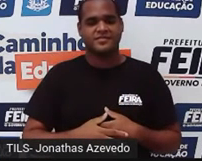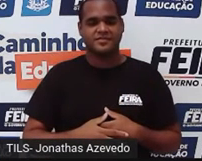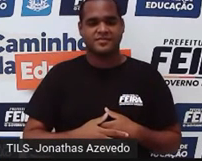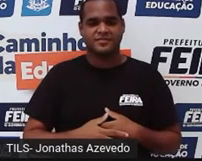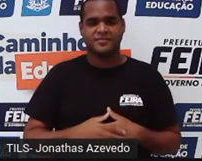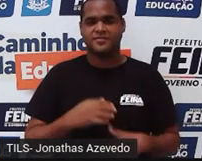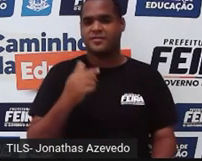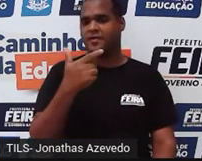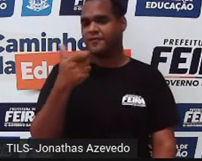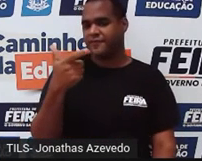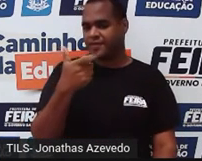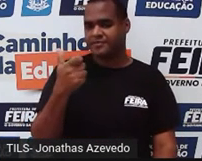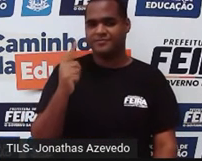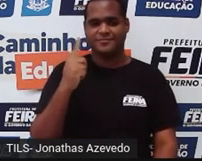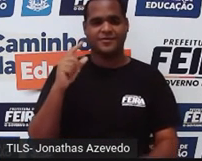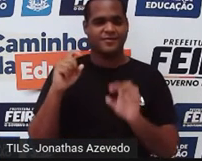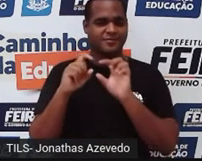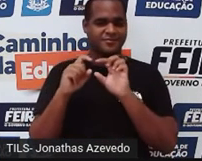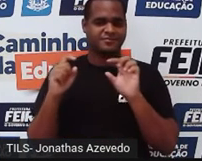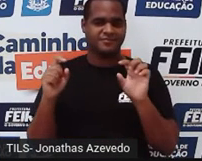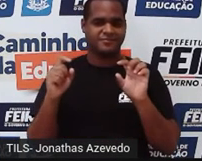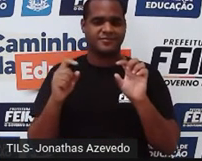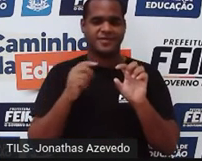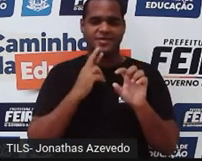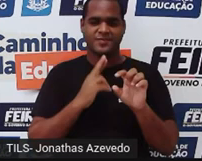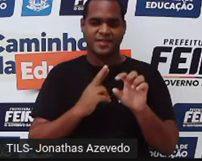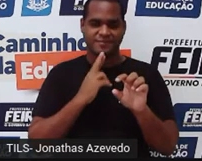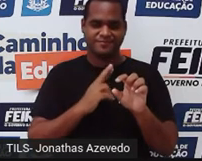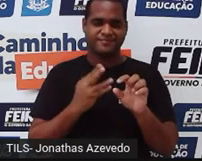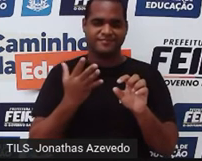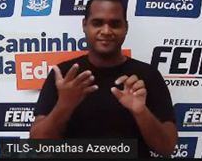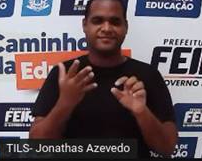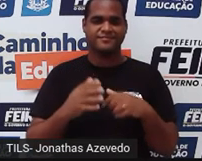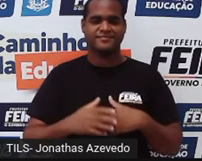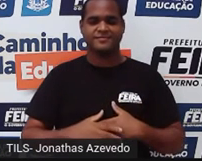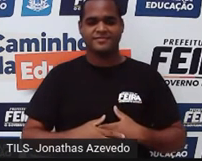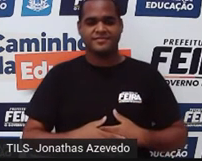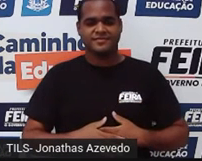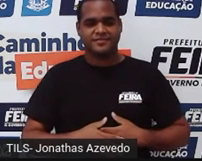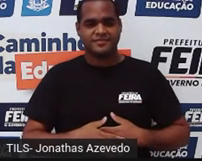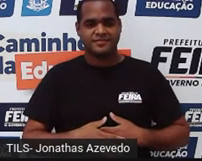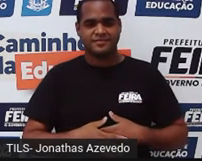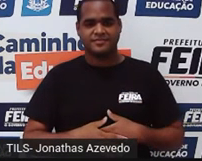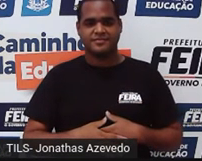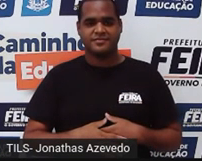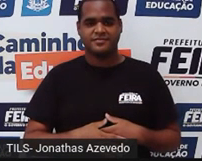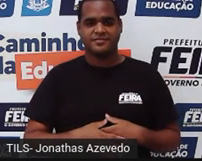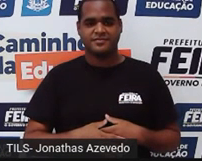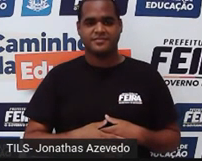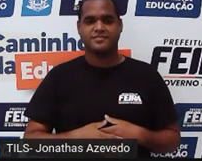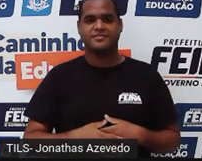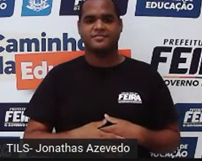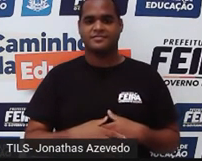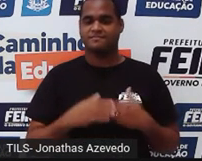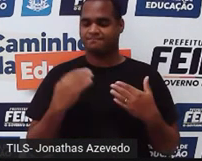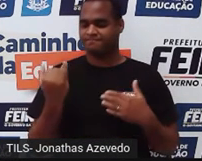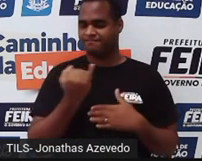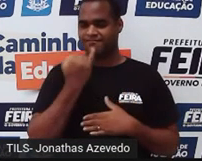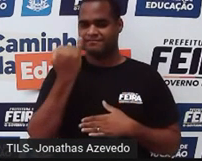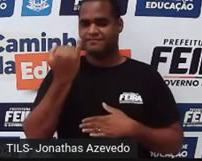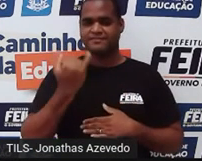21 que é o quociente e quociente é resultado de uma divisão. Quase esqueço disso. Isso é importante, tá bom?